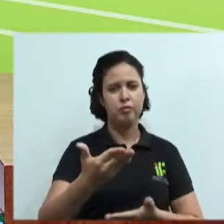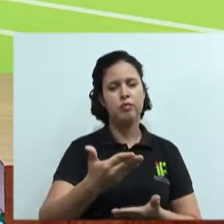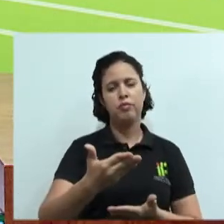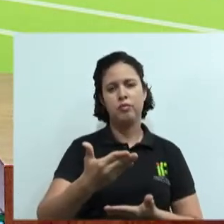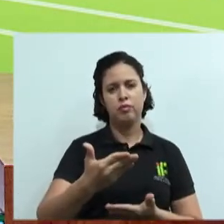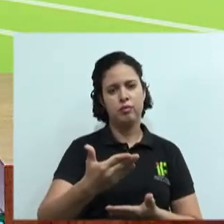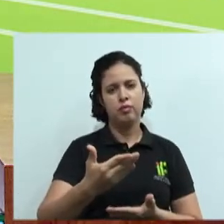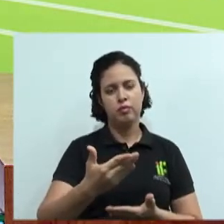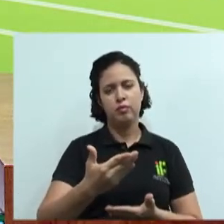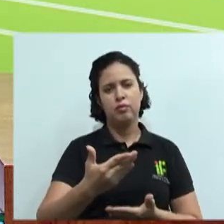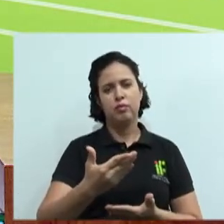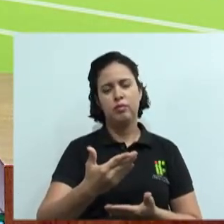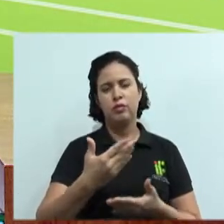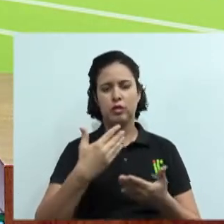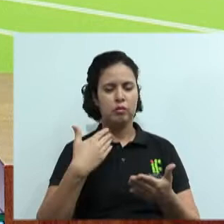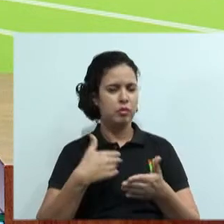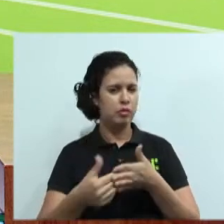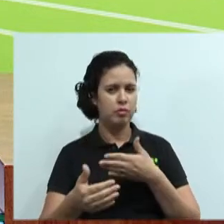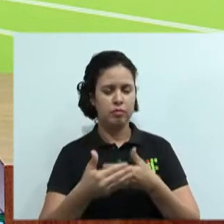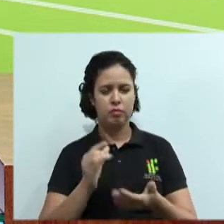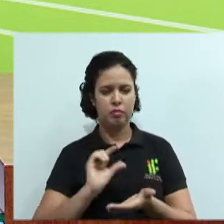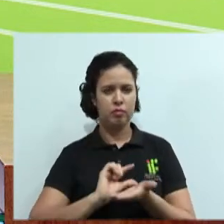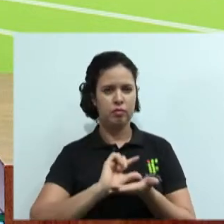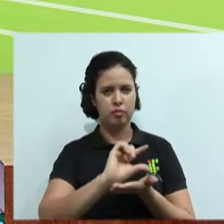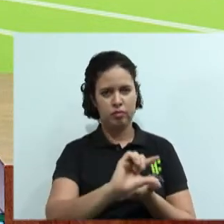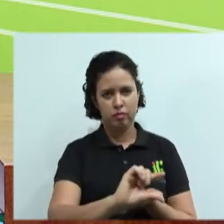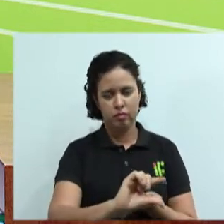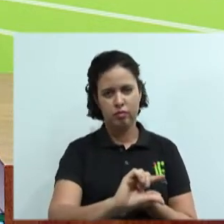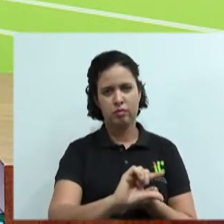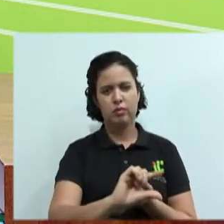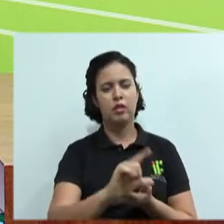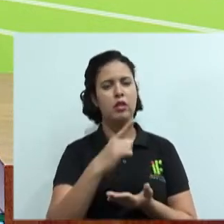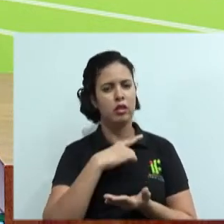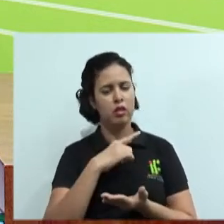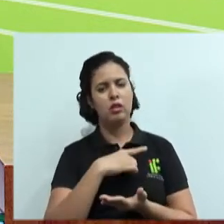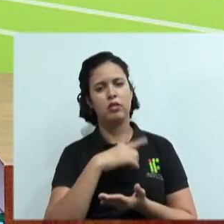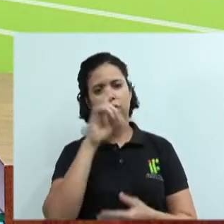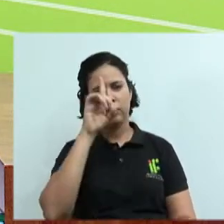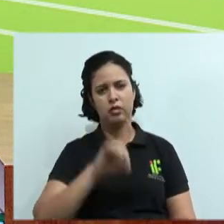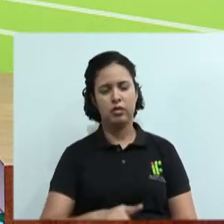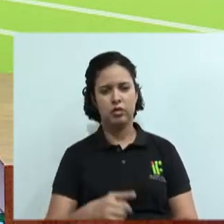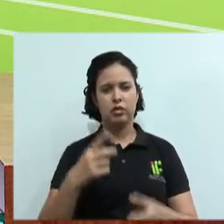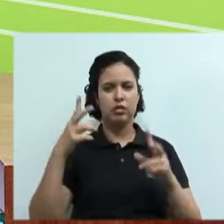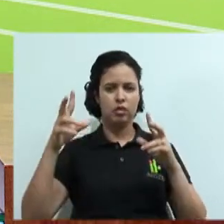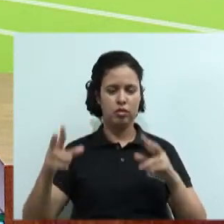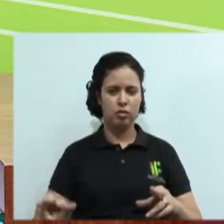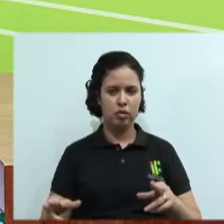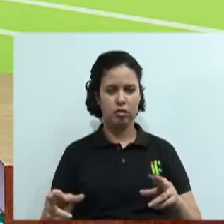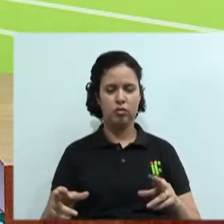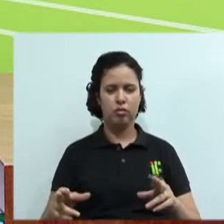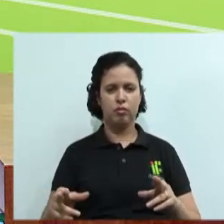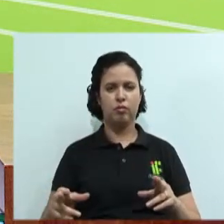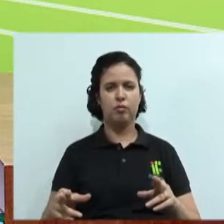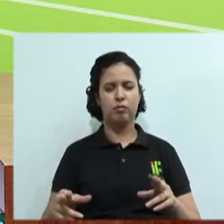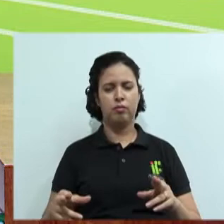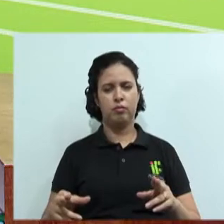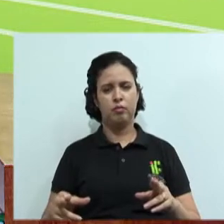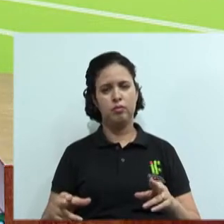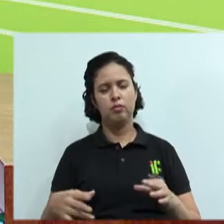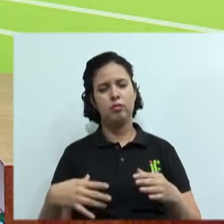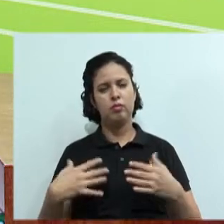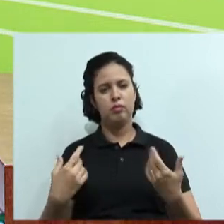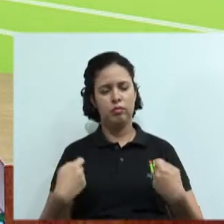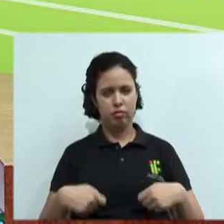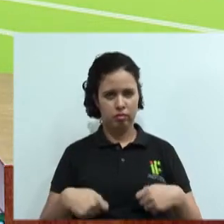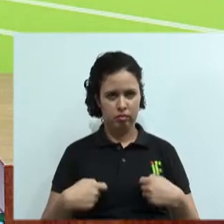Uma pessoa, independente do capital investido e outra, né, tem o mesmo direito de voto. Se um votar a favor e outro contra, né, alguém vai